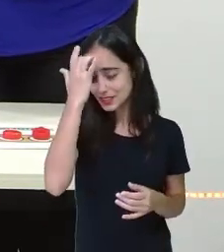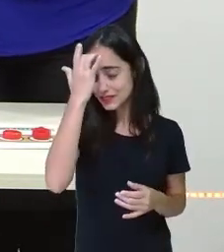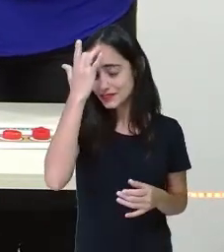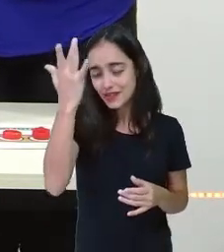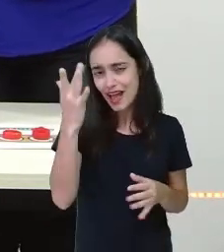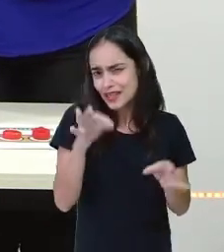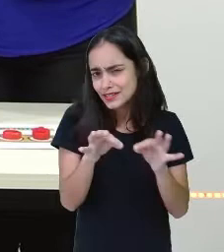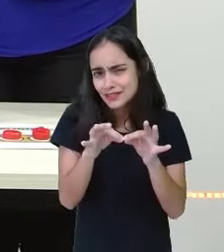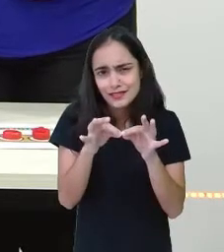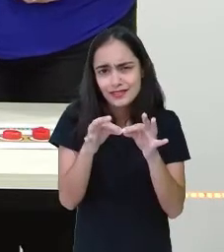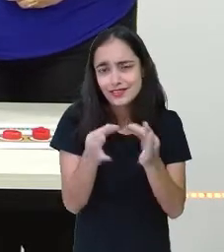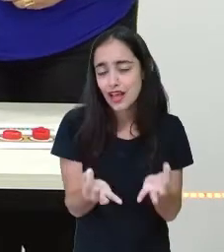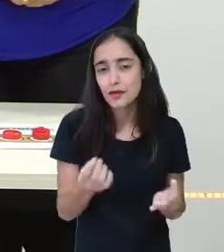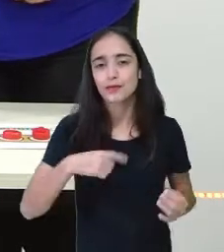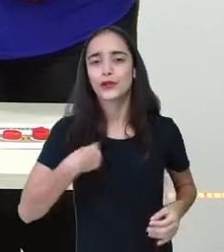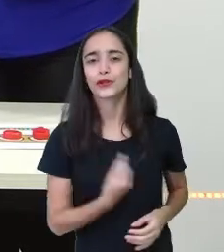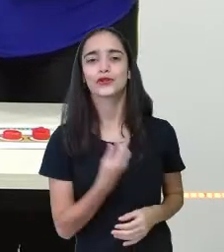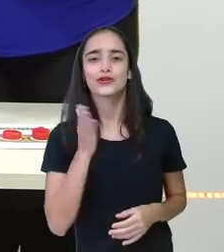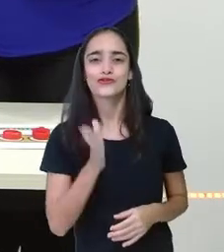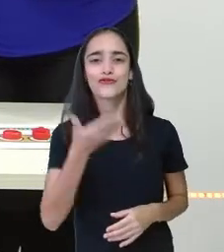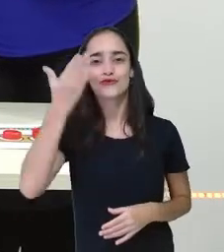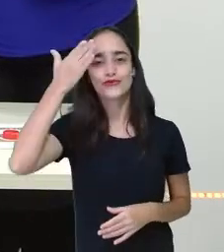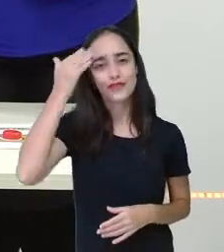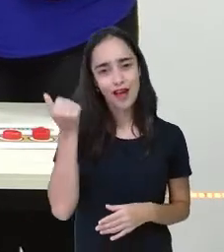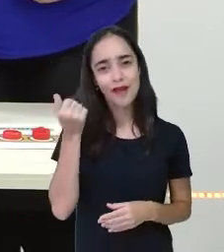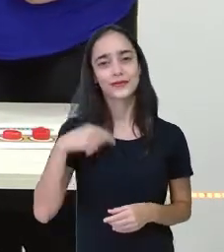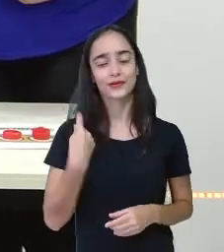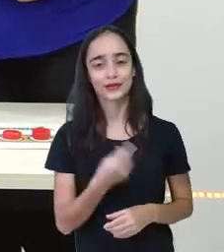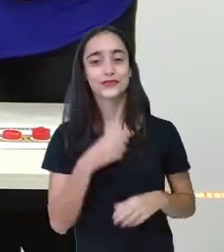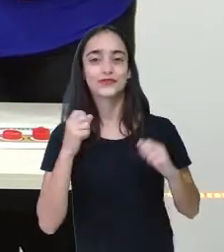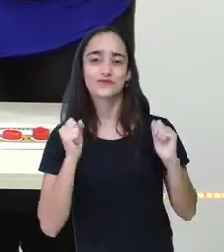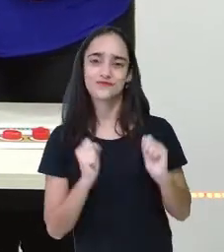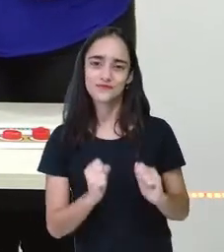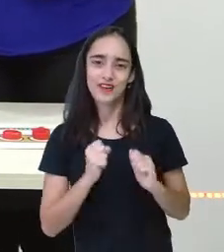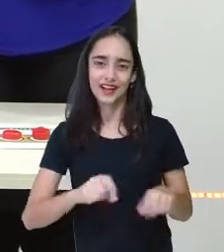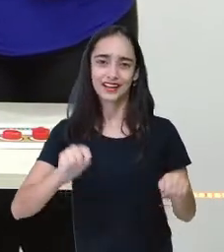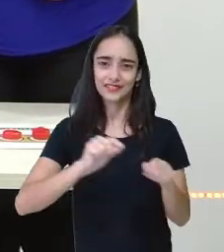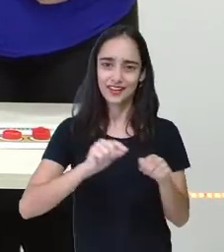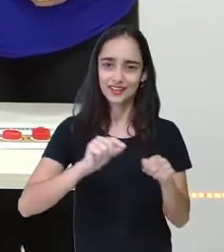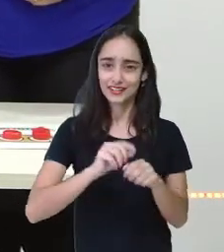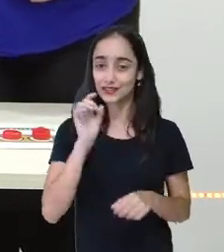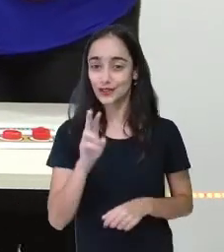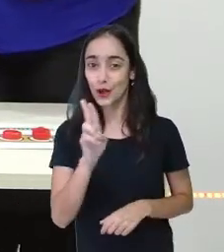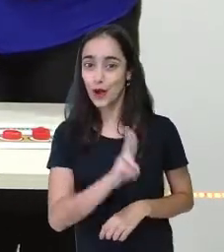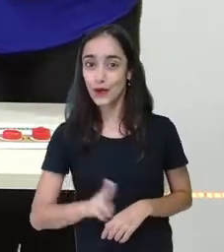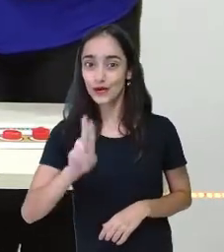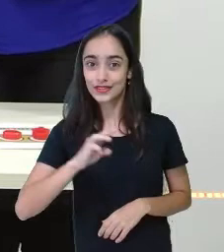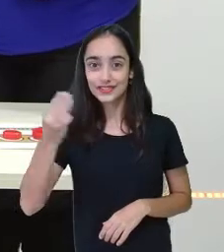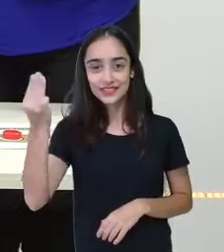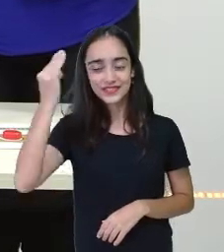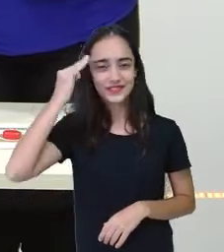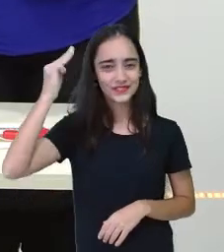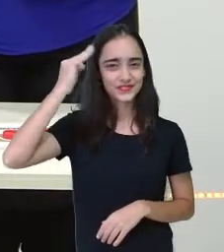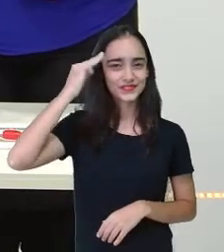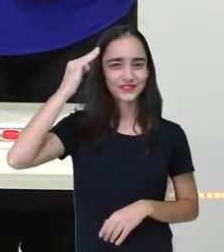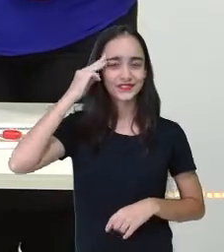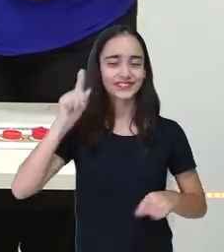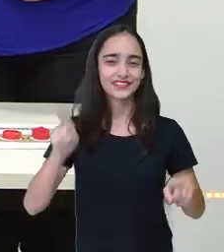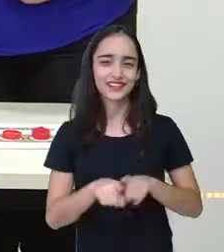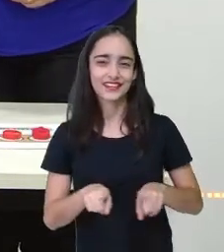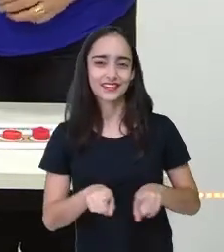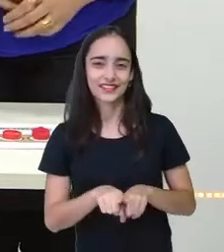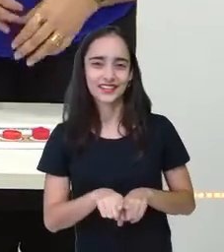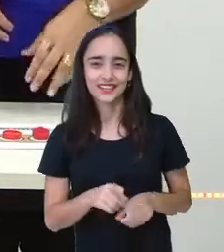A gente já sabe que a gente pode fazer isso com um cálculo mental também, sem precisar do registro da conta. Tá certo?